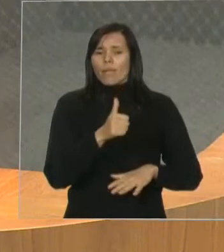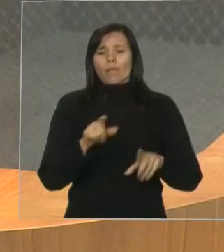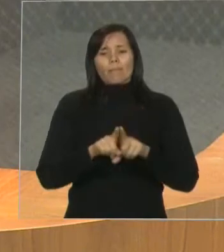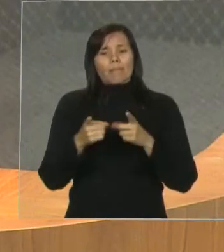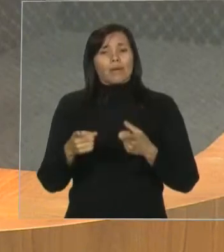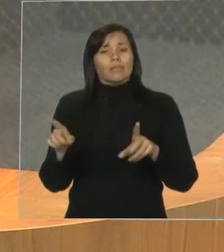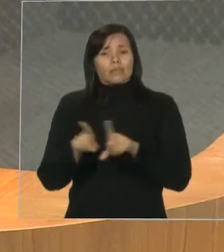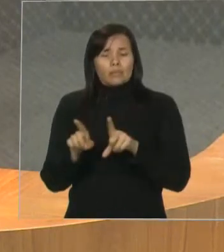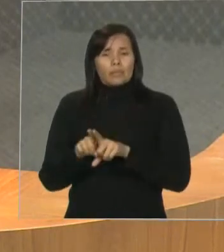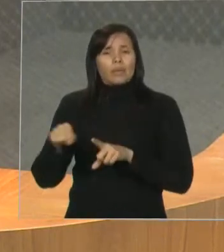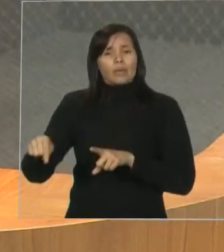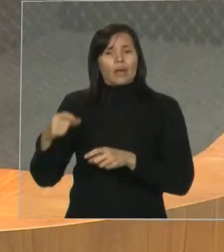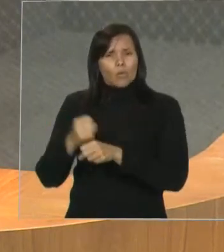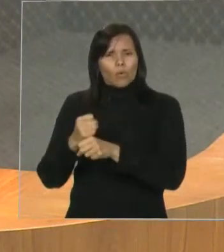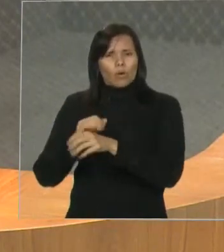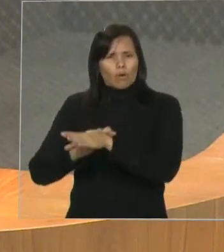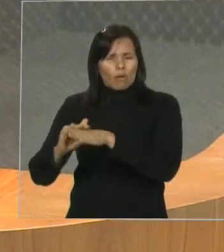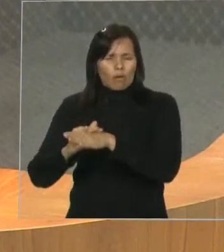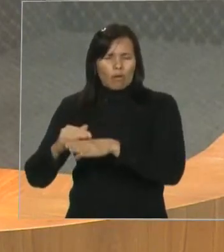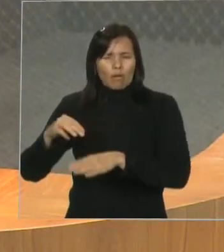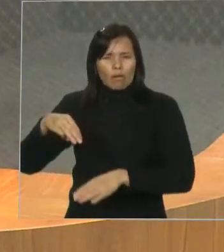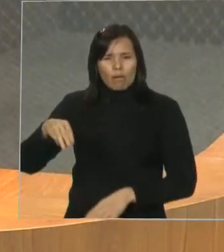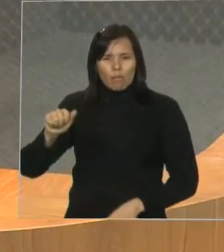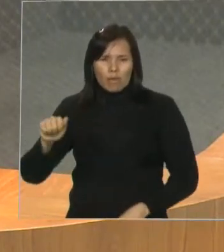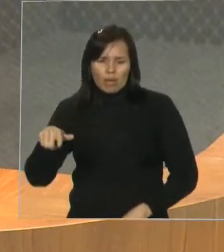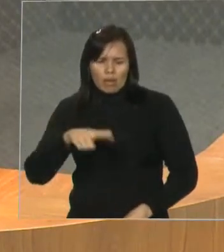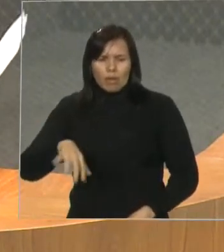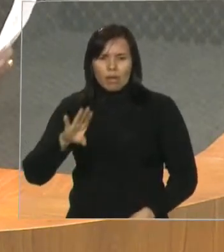da MA, que corta a Baixada Maranhense. Muito obrigado e Deus abençoe a todos.